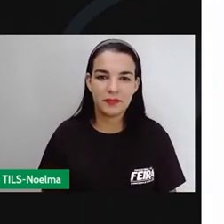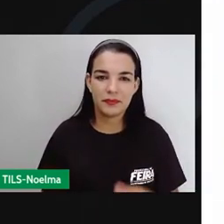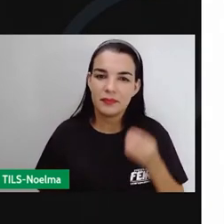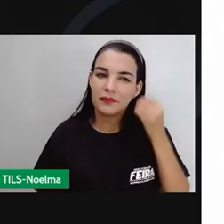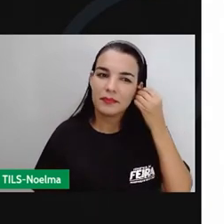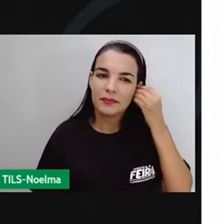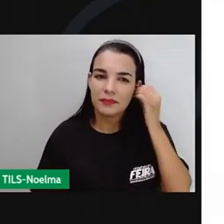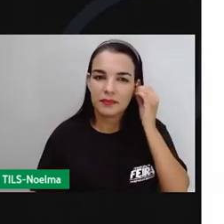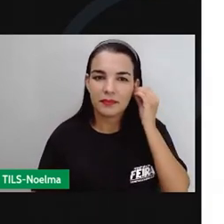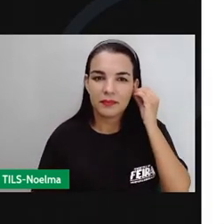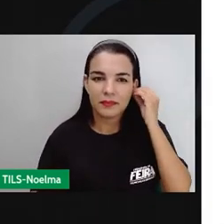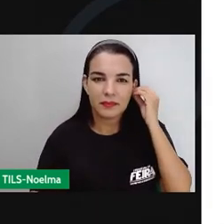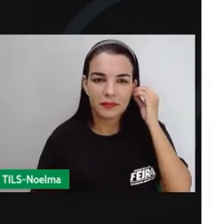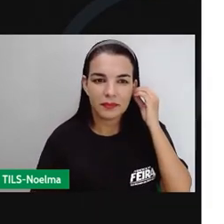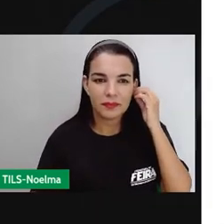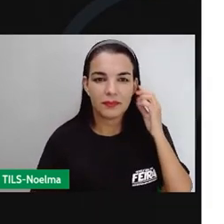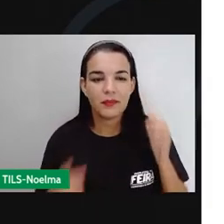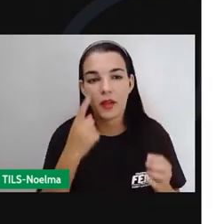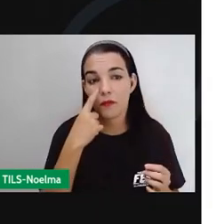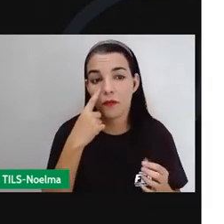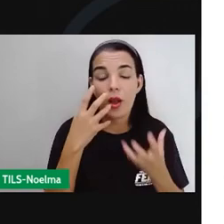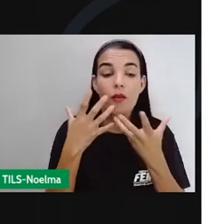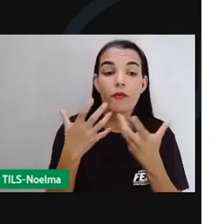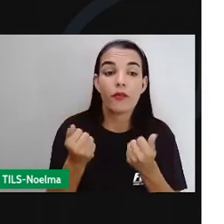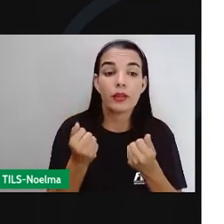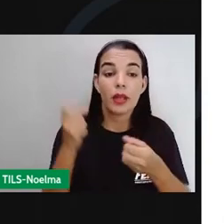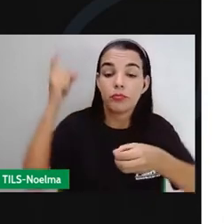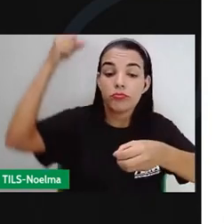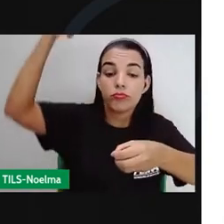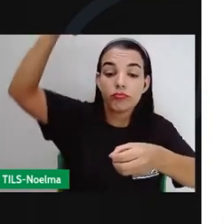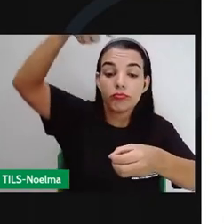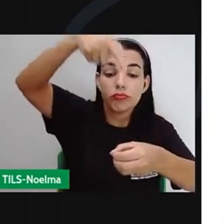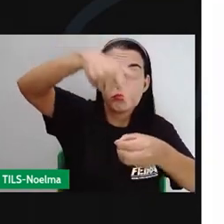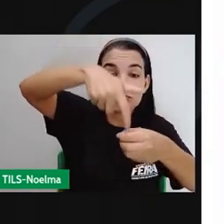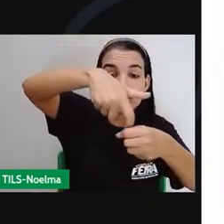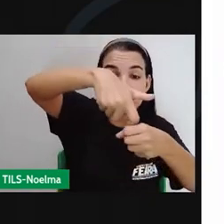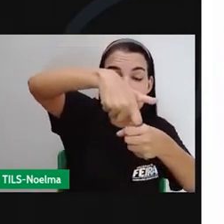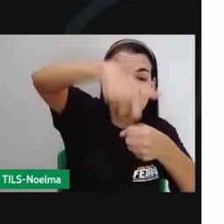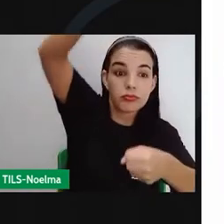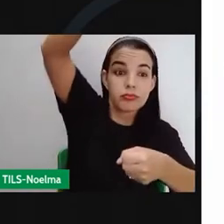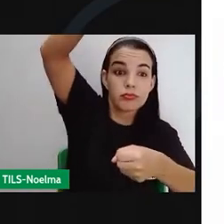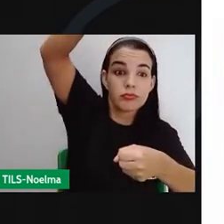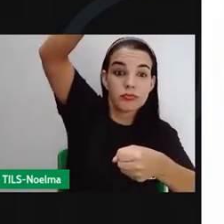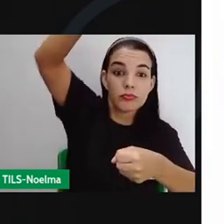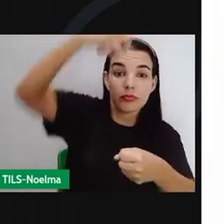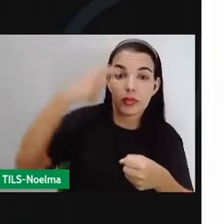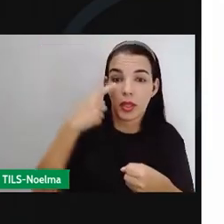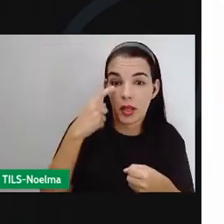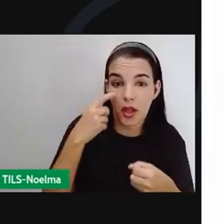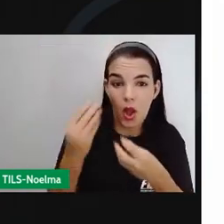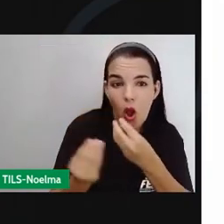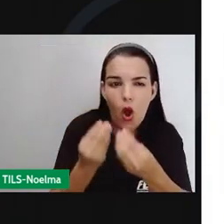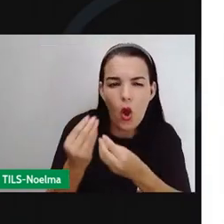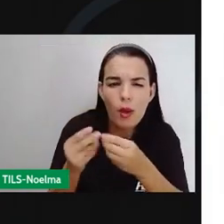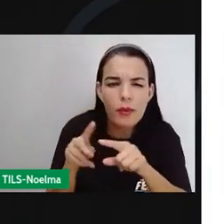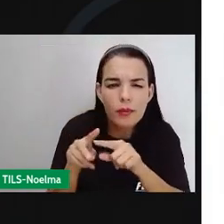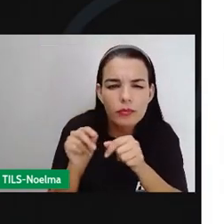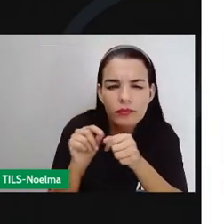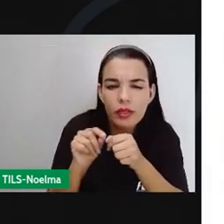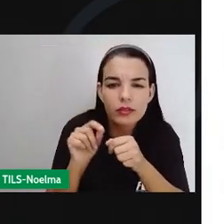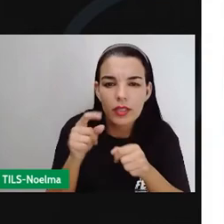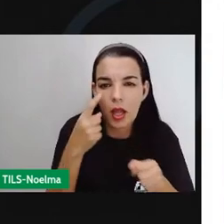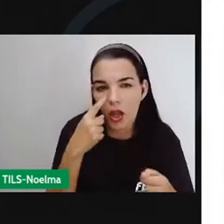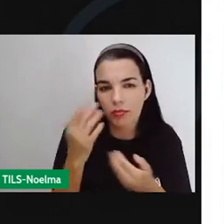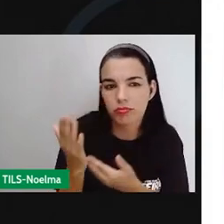Primeiro, vamos ensinar a fazer uma pescaria de festa junina, porque festa junina tem que ter pescaria, né? A gente vai usar rolinho de papel